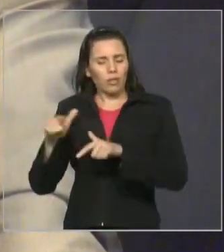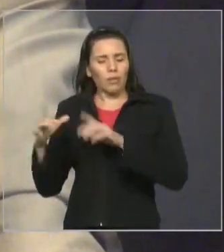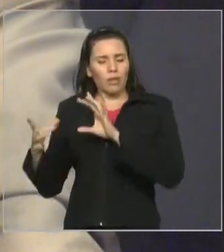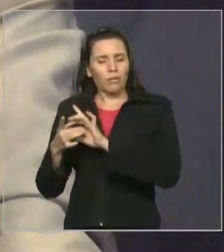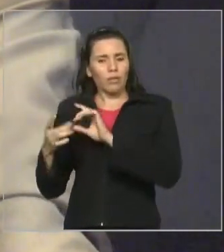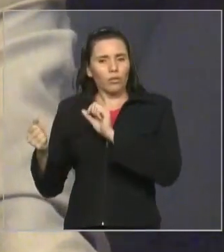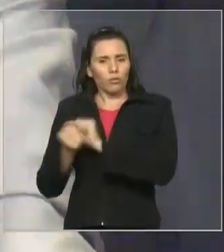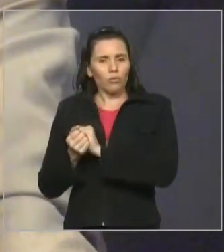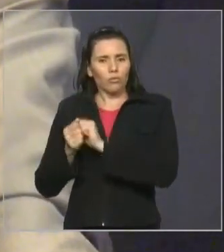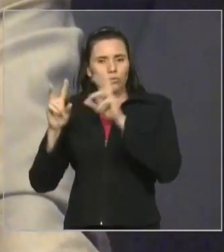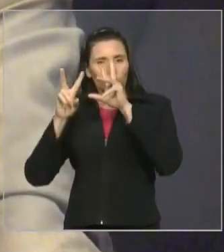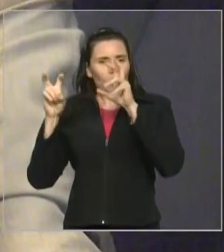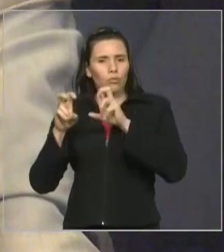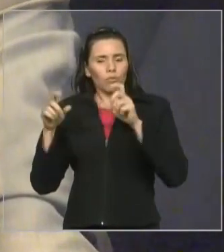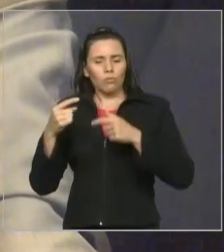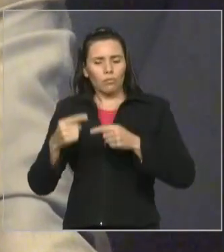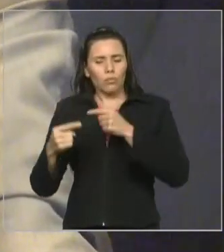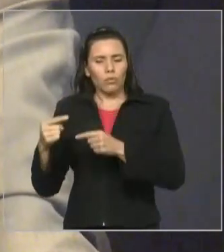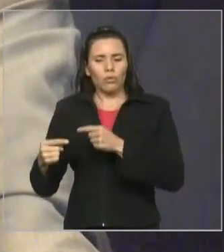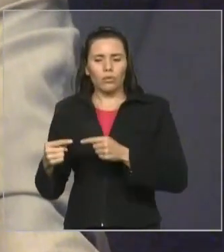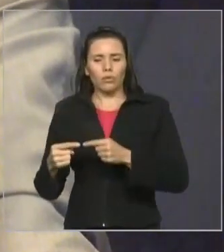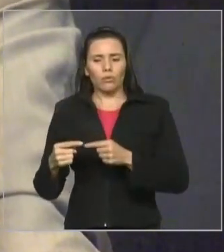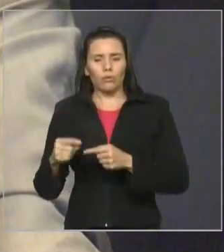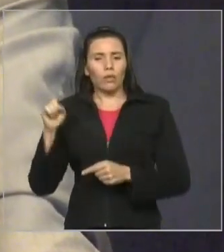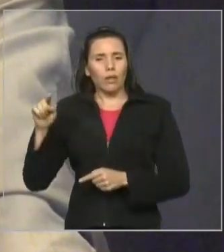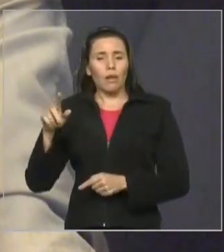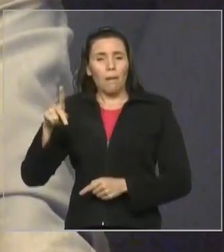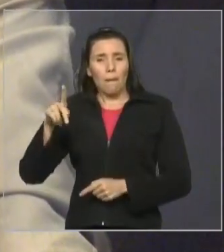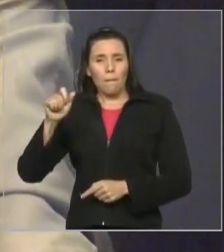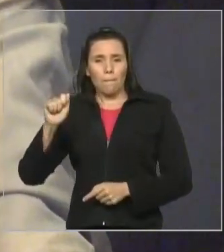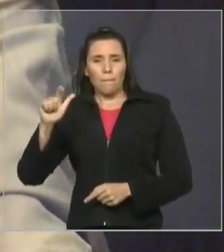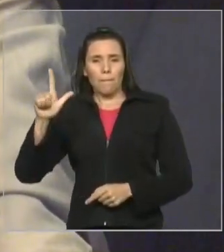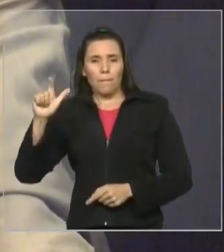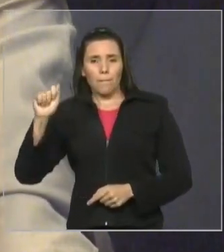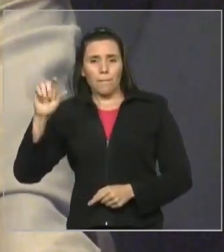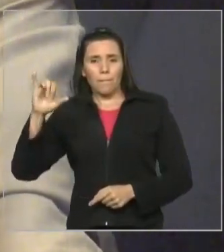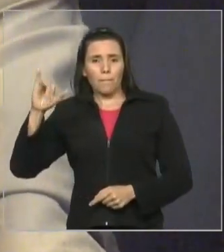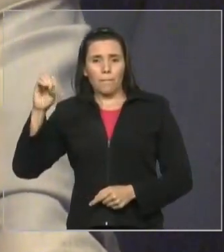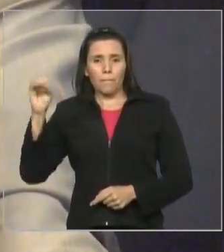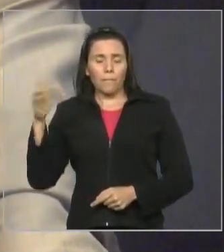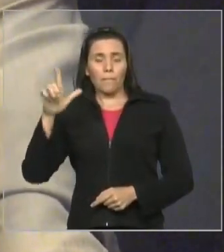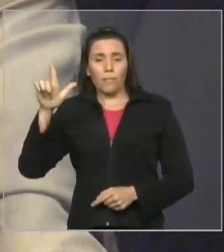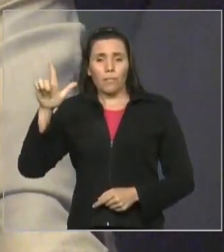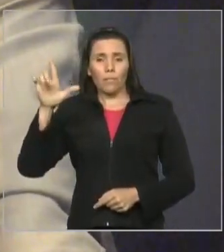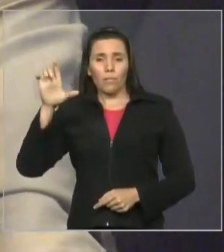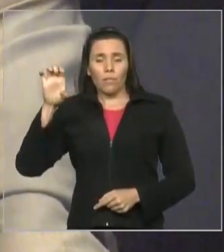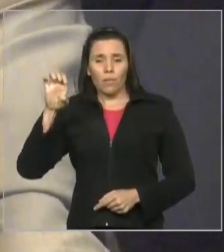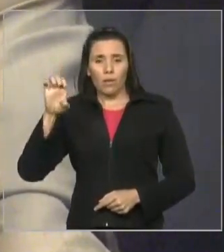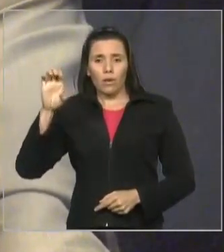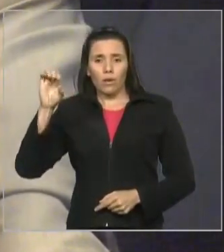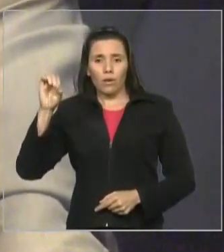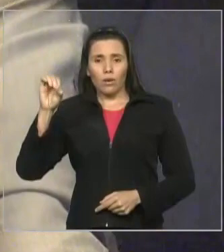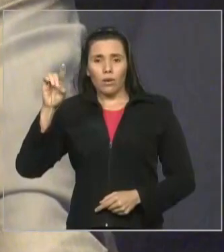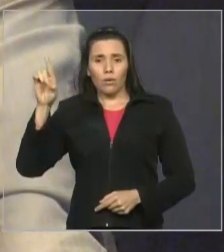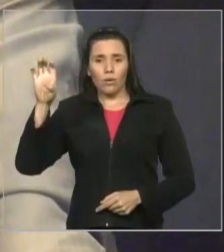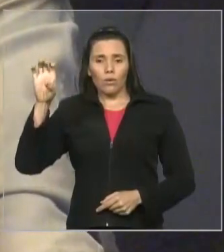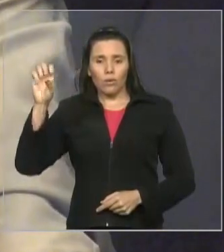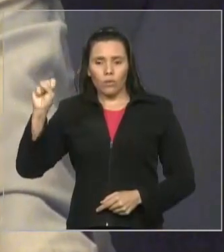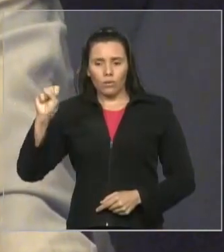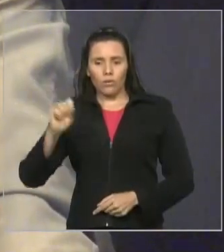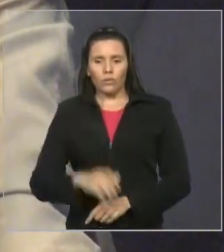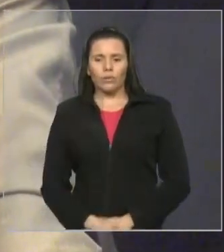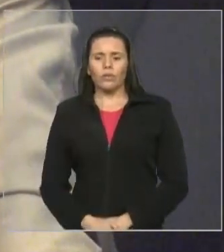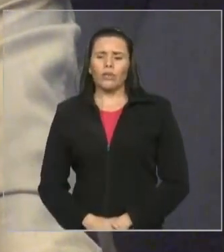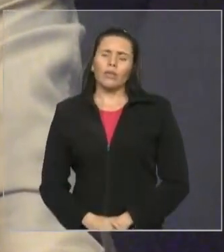nos assuntos políticos, tratando os assuntos políticos daquela casa e nós tivemos ali várias vezes no final de tarde conversas que, para mim, foram muito